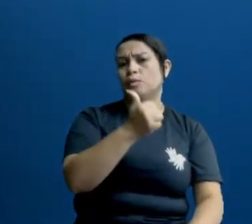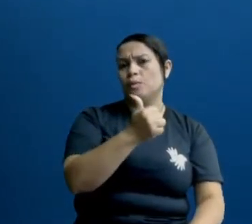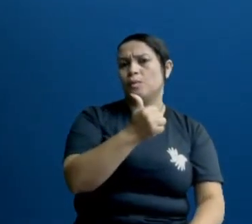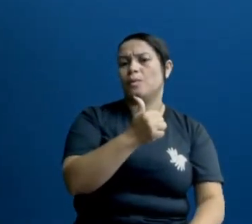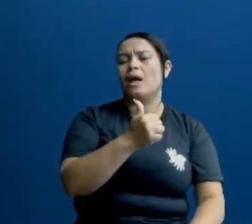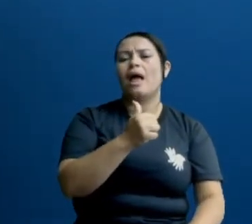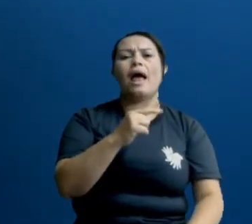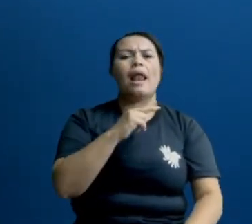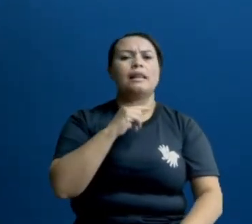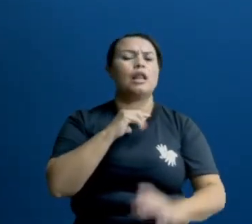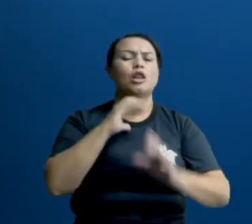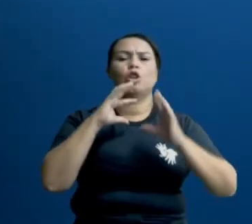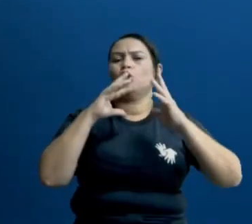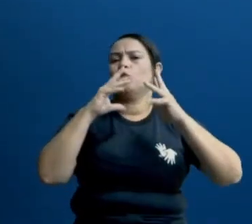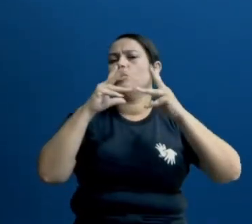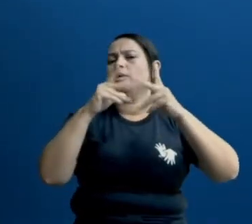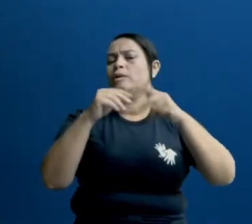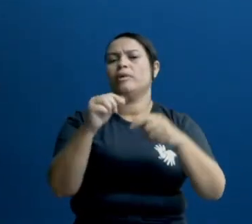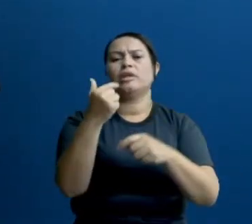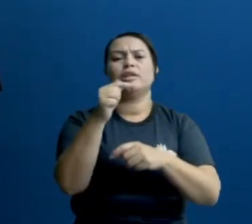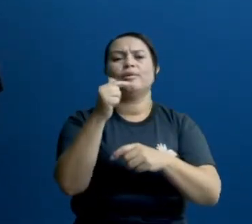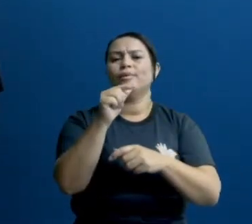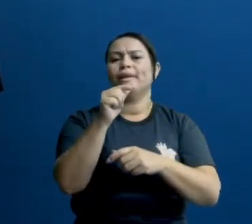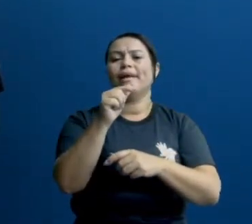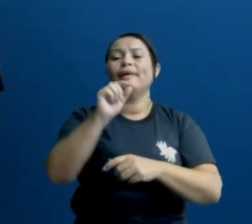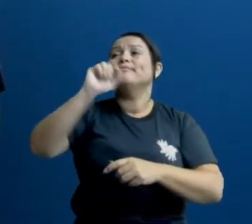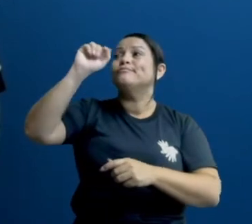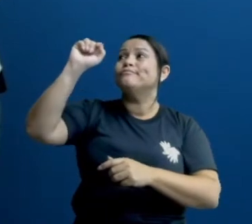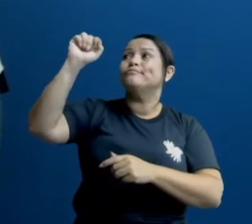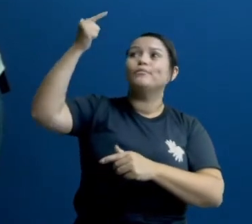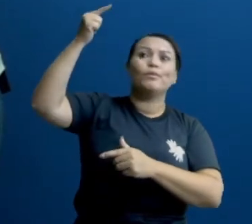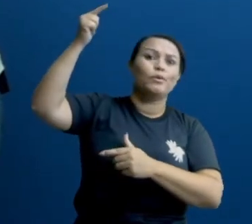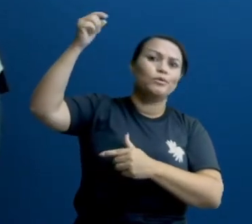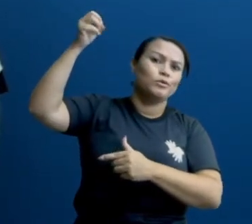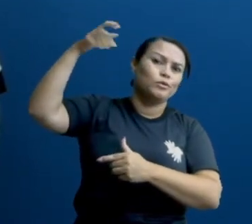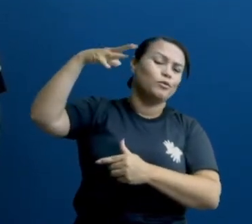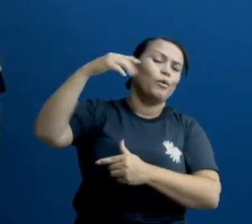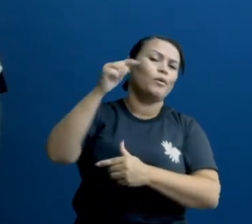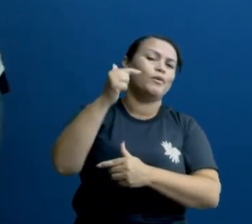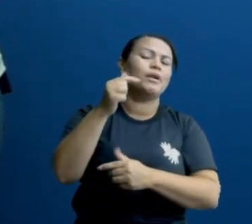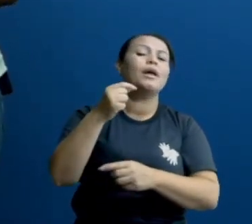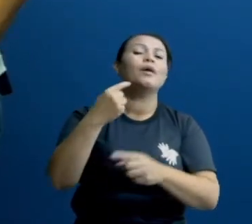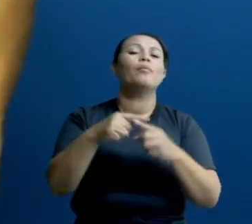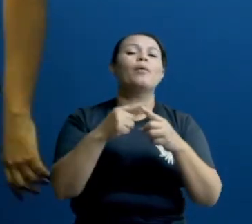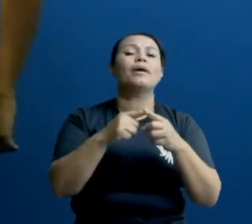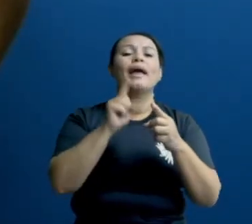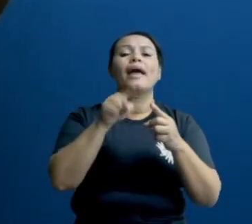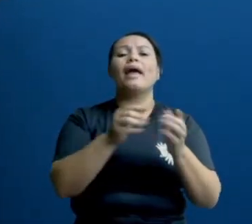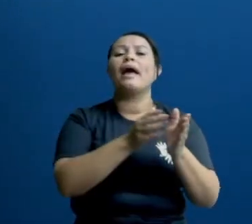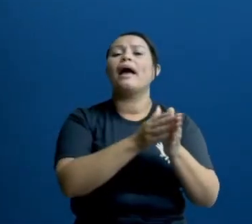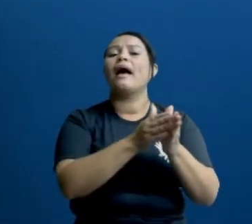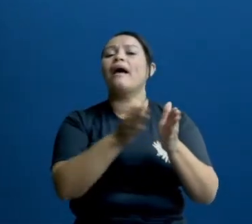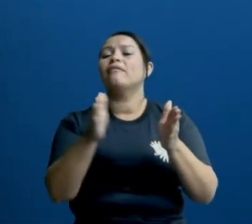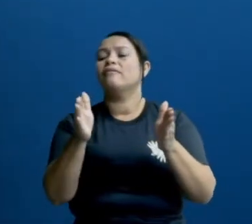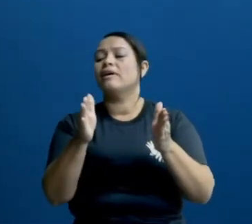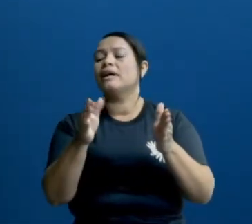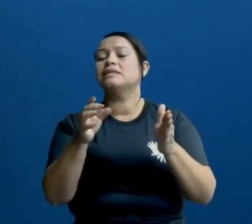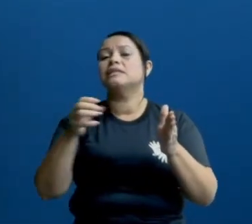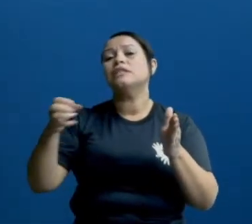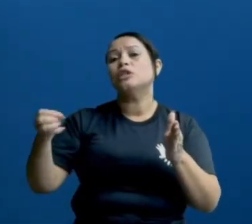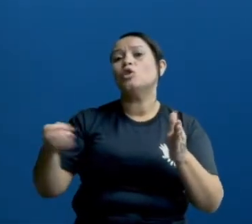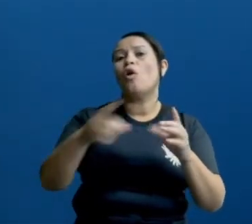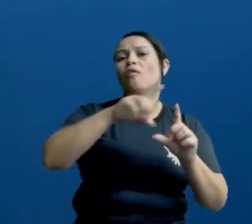totalmente sem iluminação, certo? Que a gente viu que é a fase de lua nova.